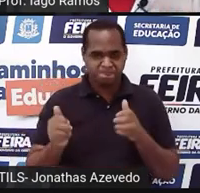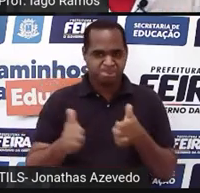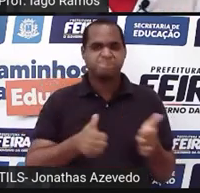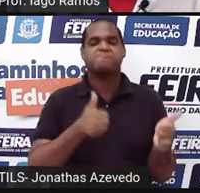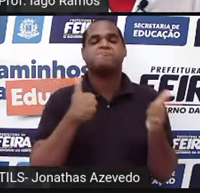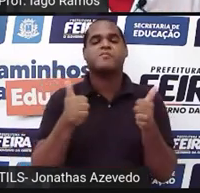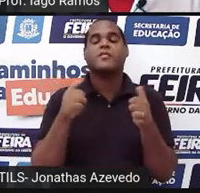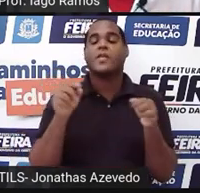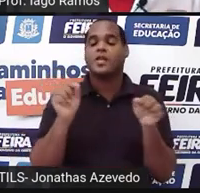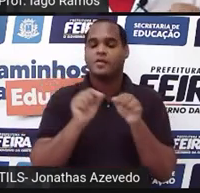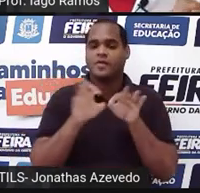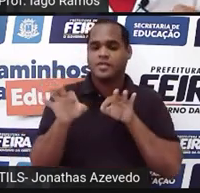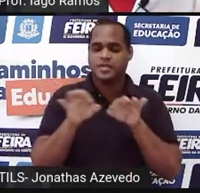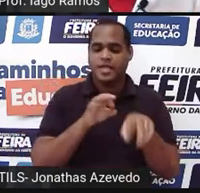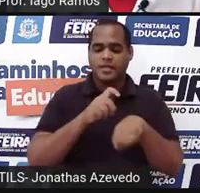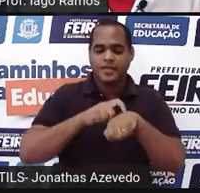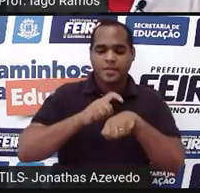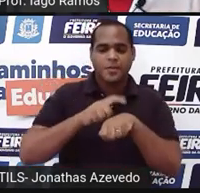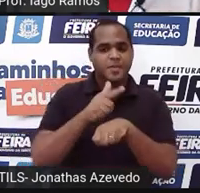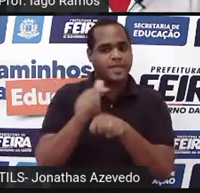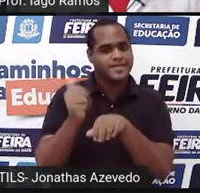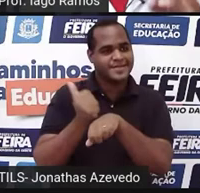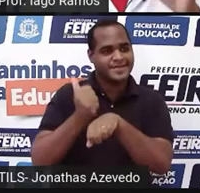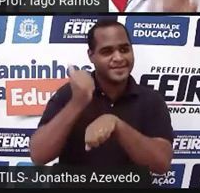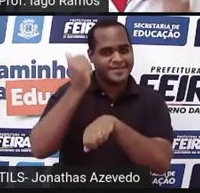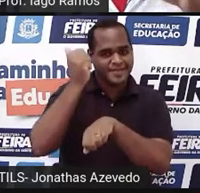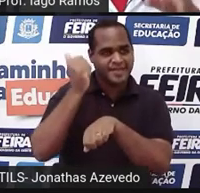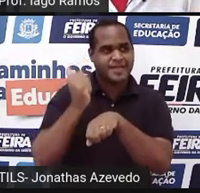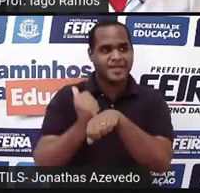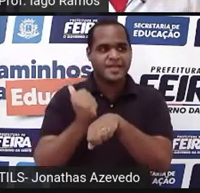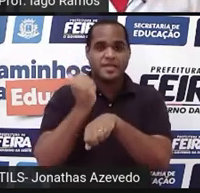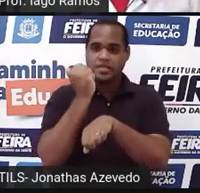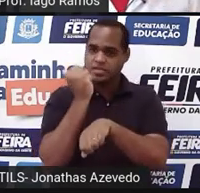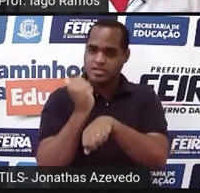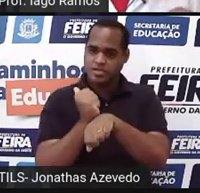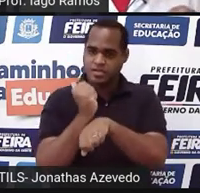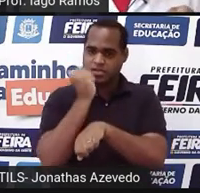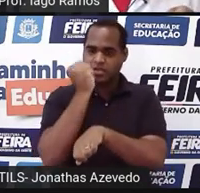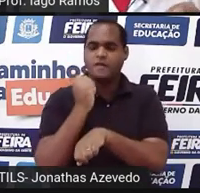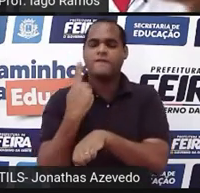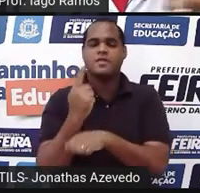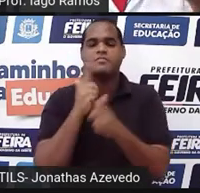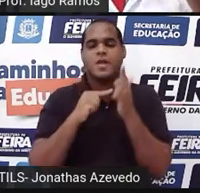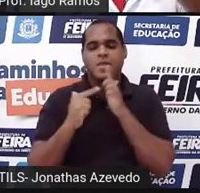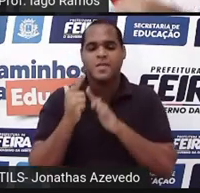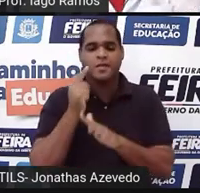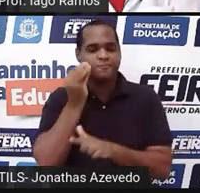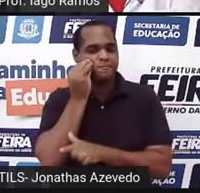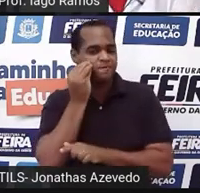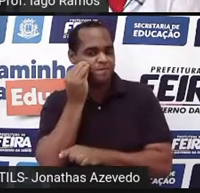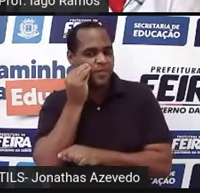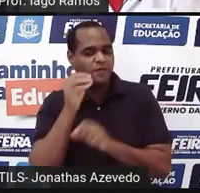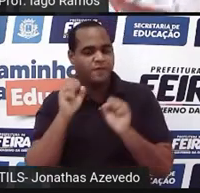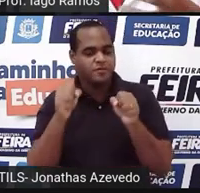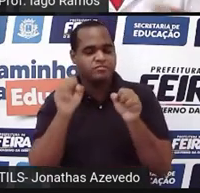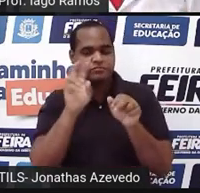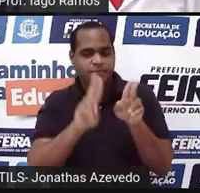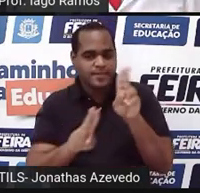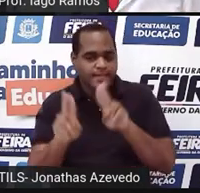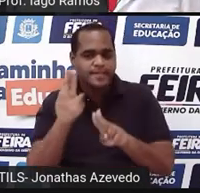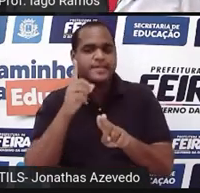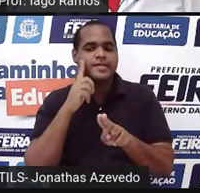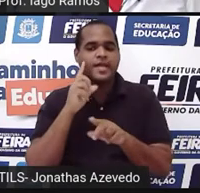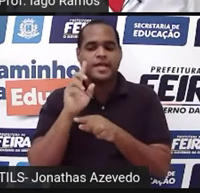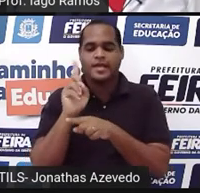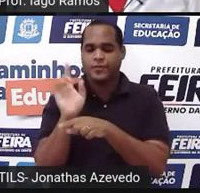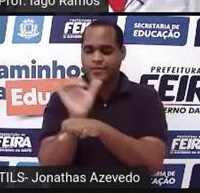Dessa vez, eu vou te dar um tempo maior e dessa vez, eu quero que você já tente usar a